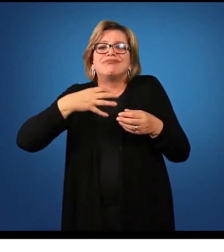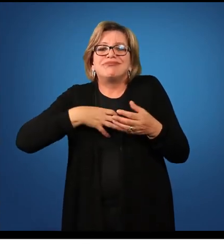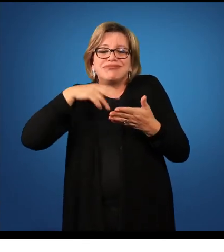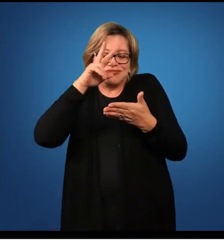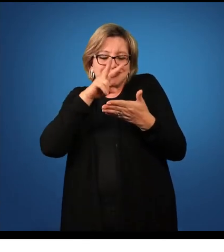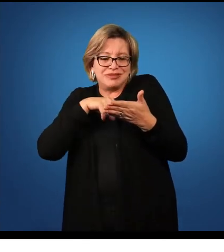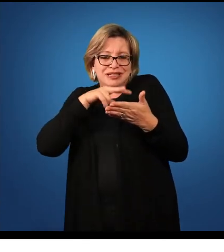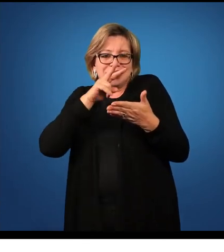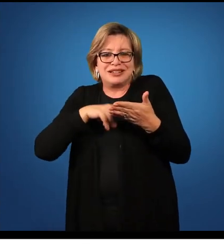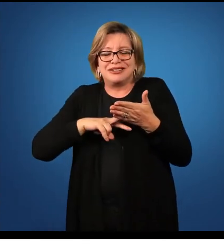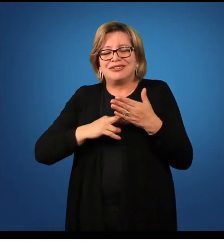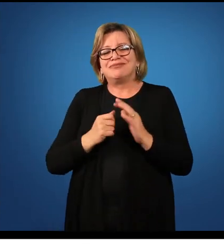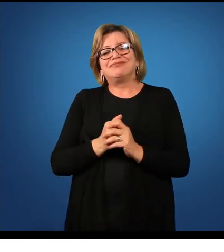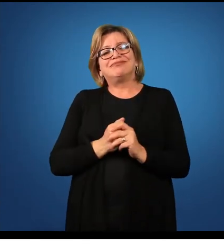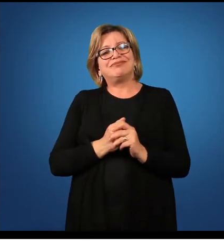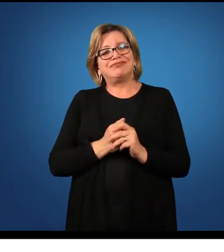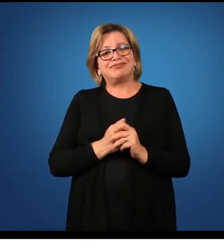livro?